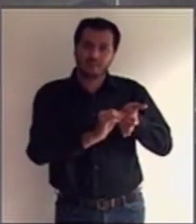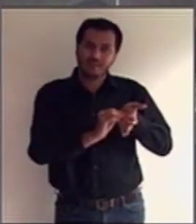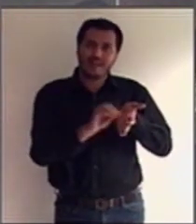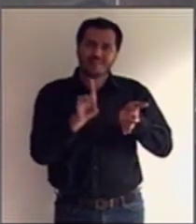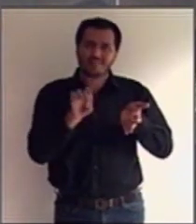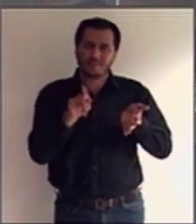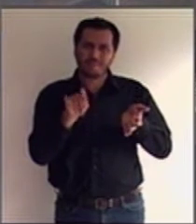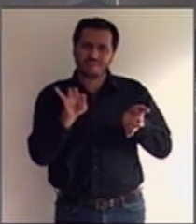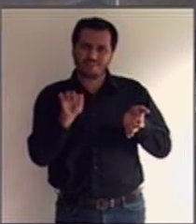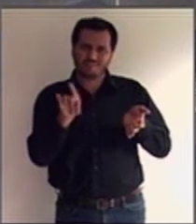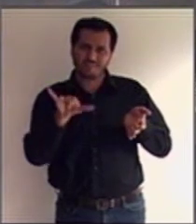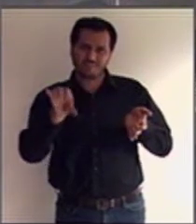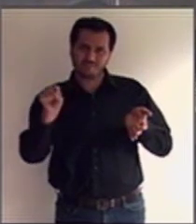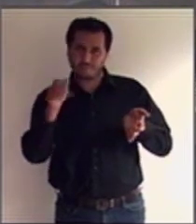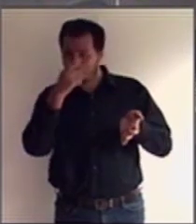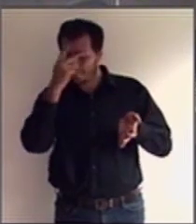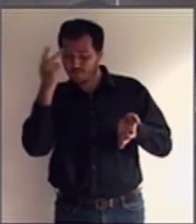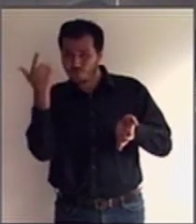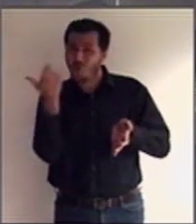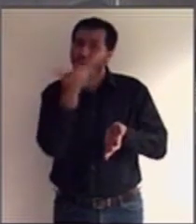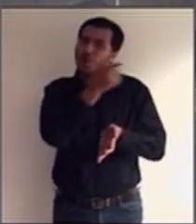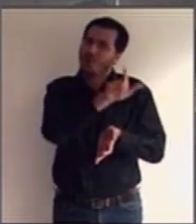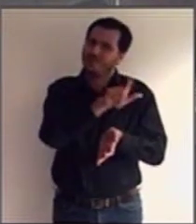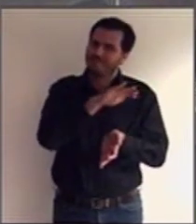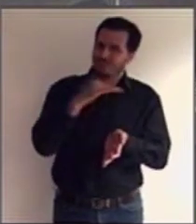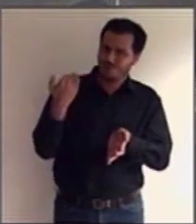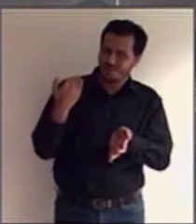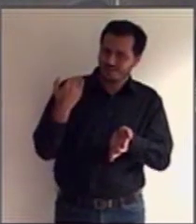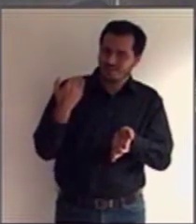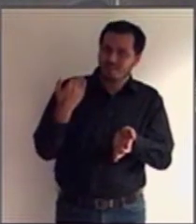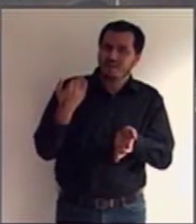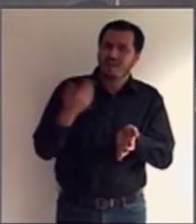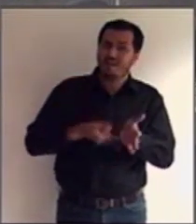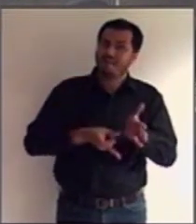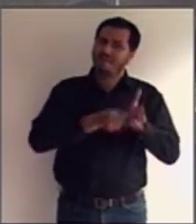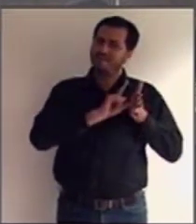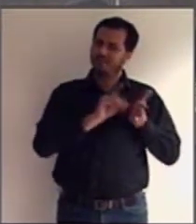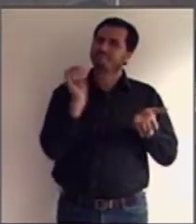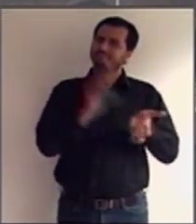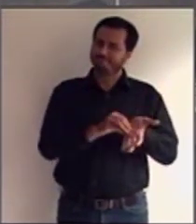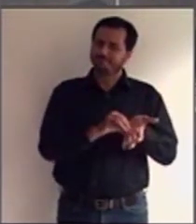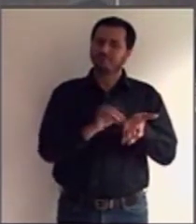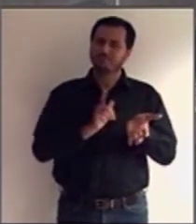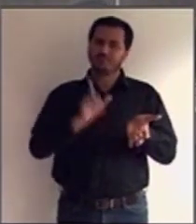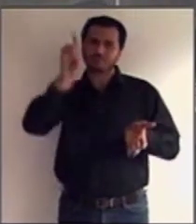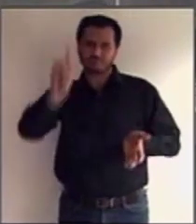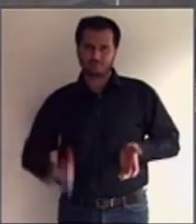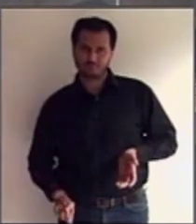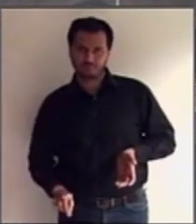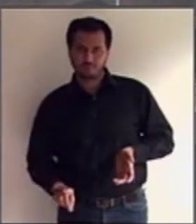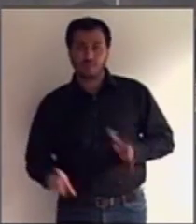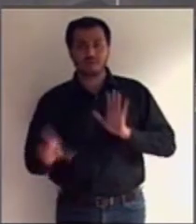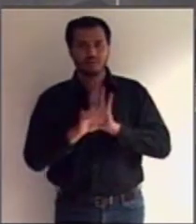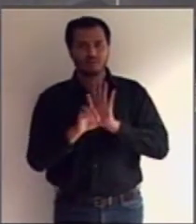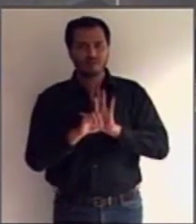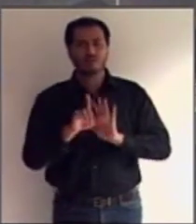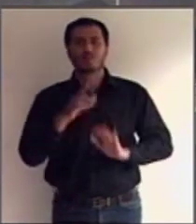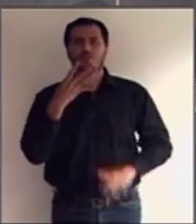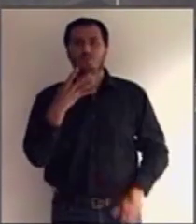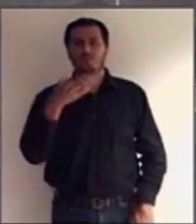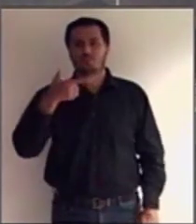pelo segurado ainda em vida. A Lei nº 12.470, de 2011,